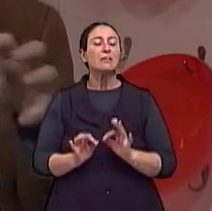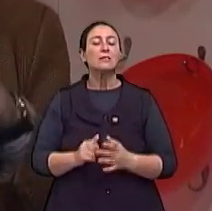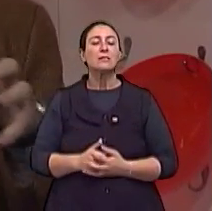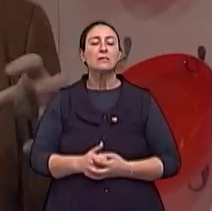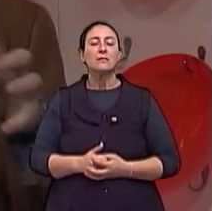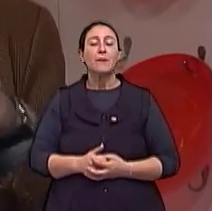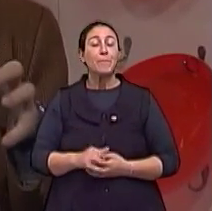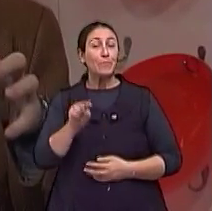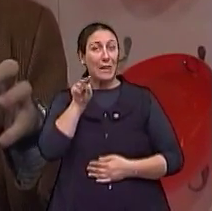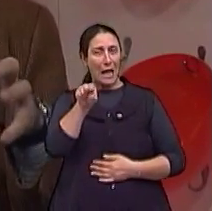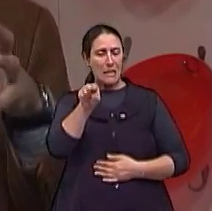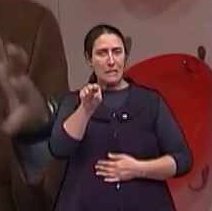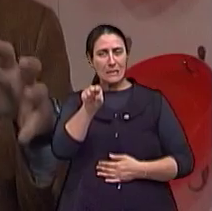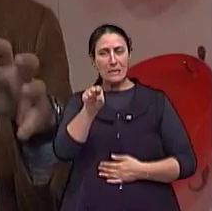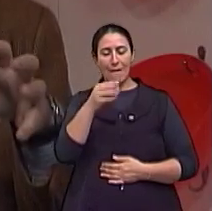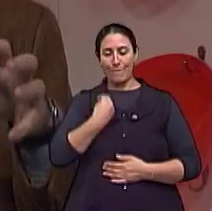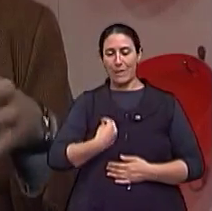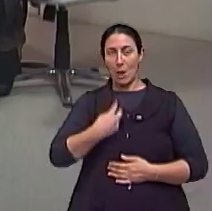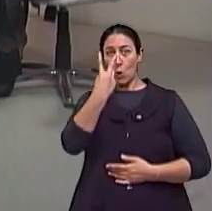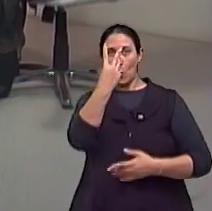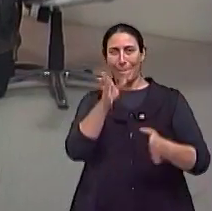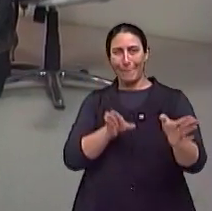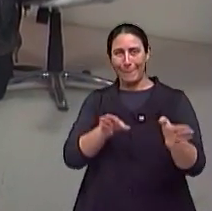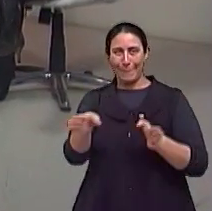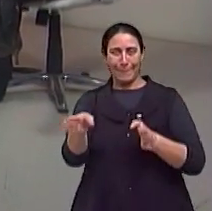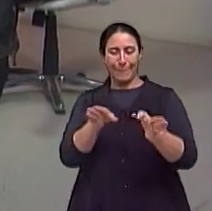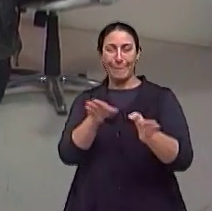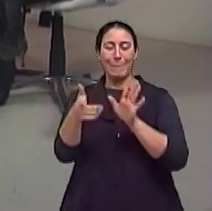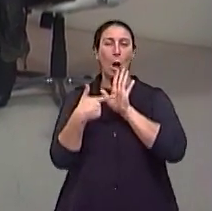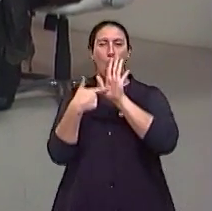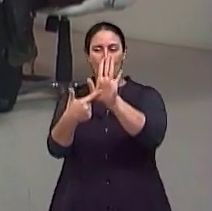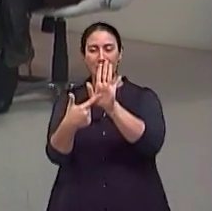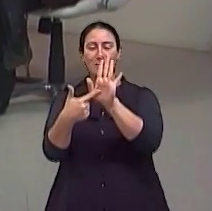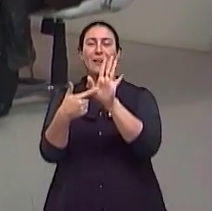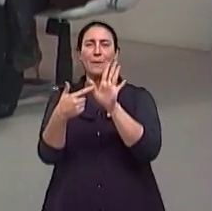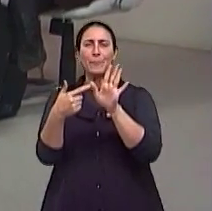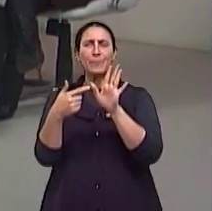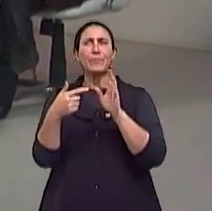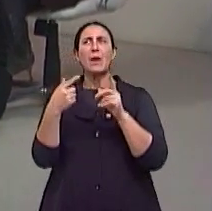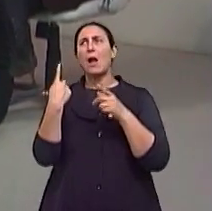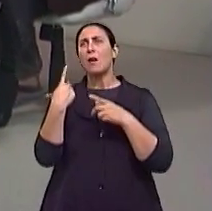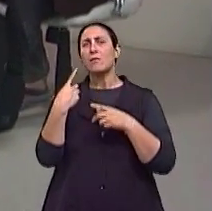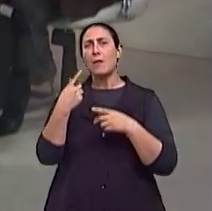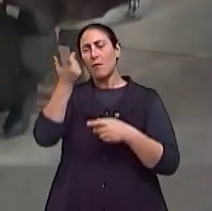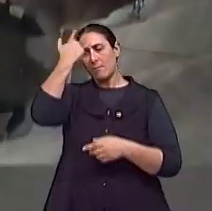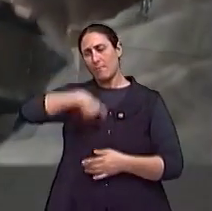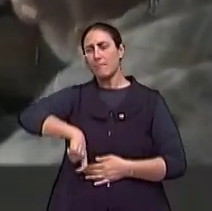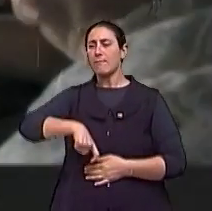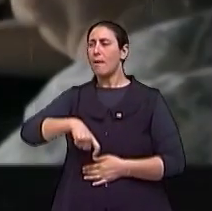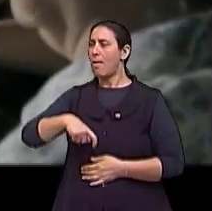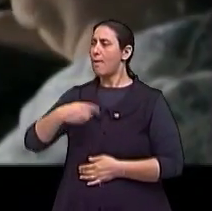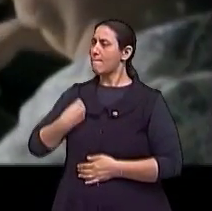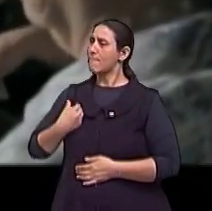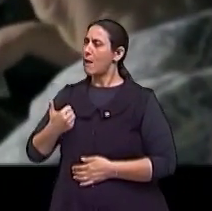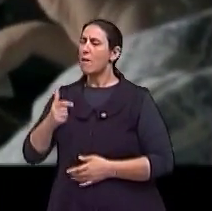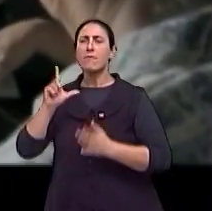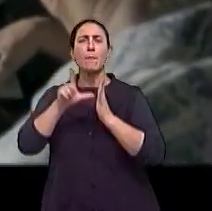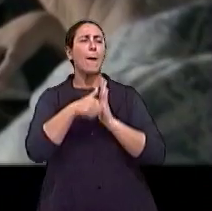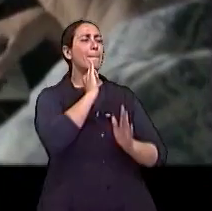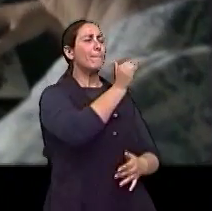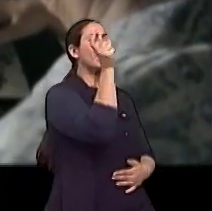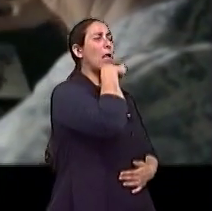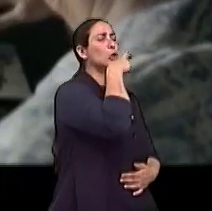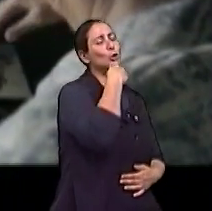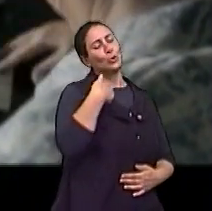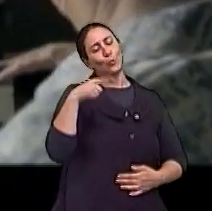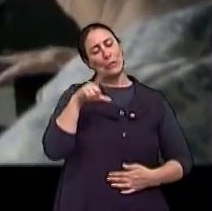Essa espécie de vida dupla que aparece ali, né? De uma forma muito escancarada, porque, bom, ela mente, por exemplo, que ela tem uma filha, ela